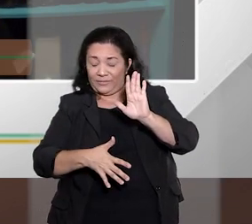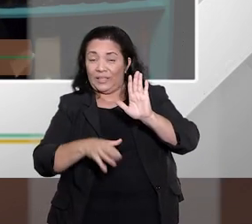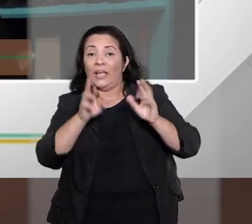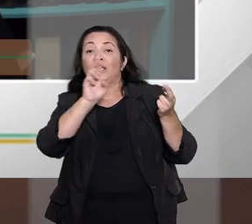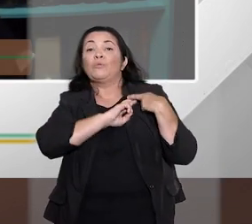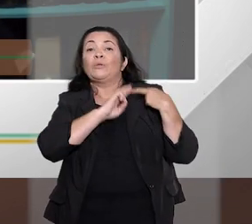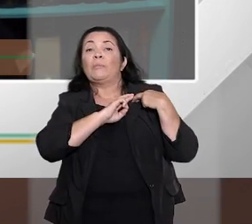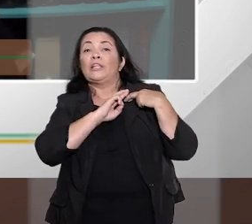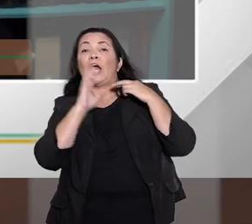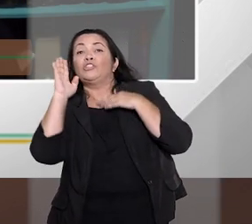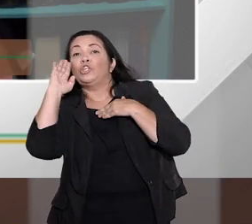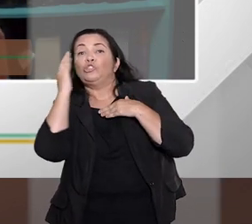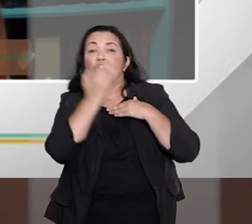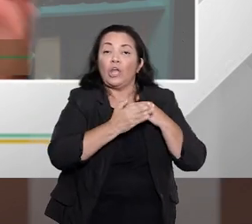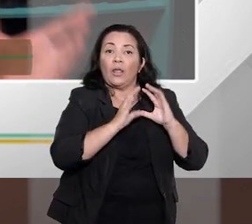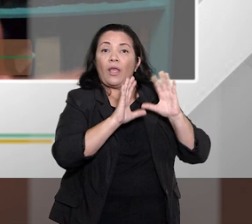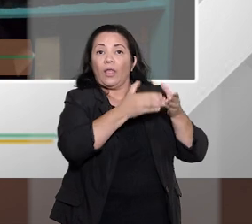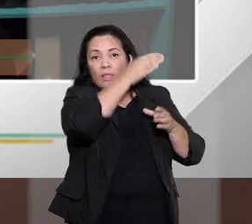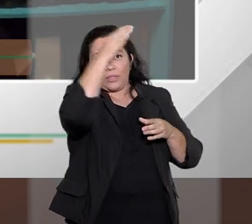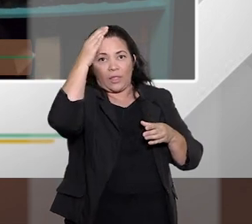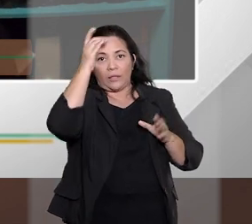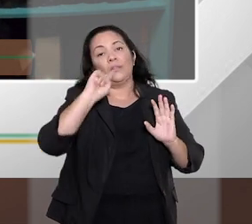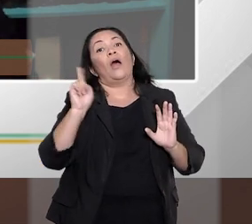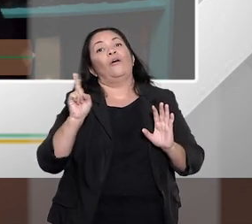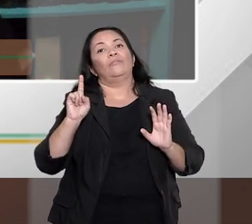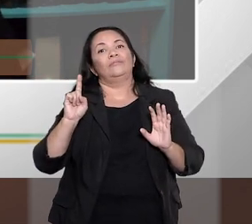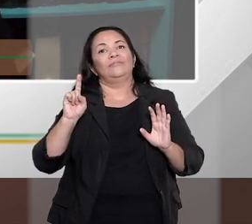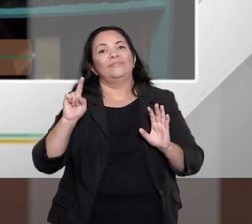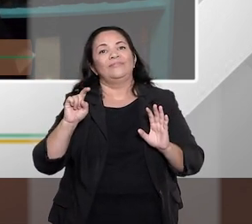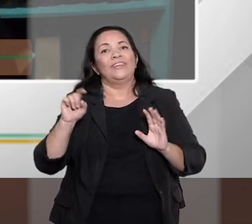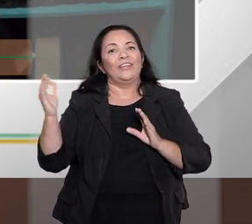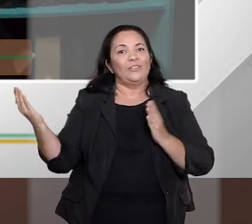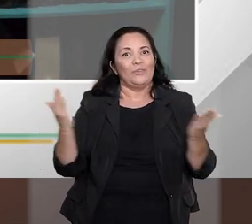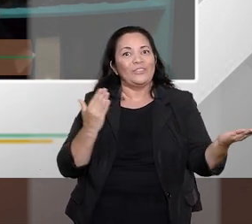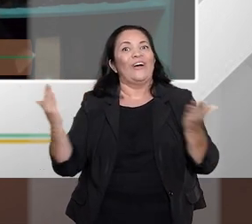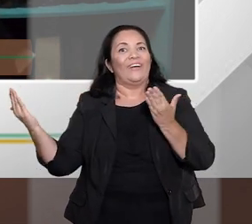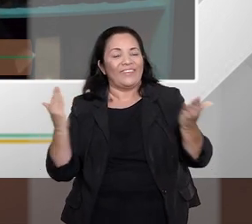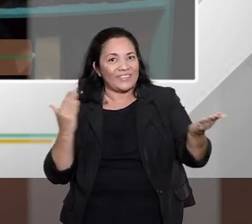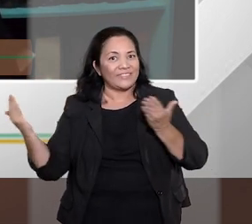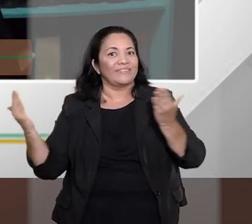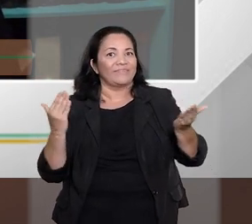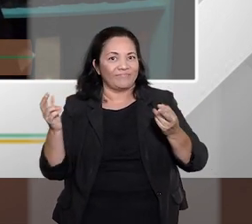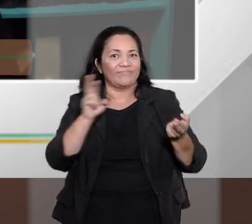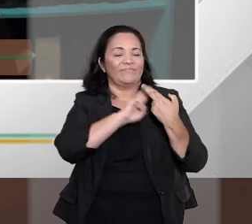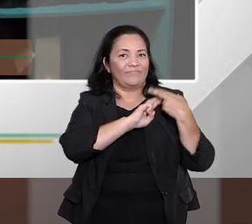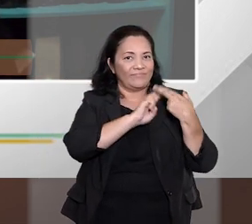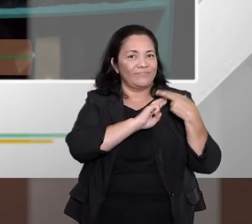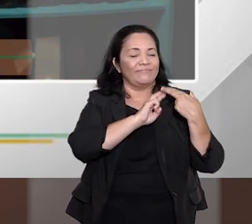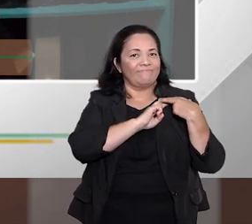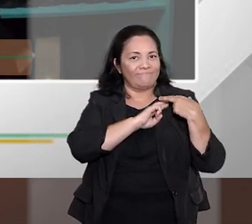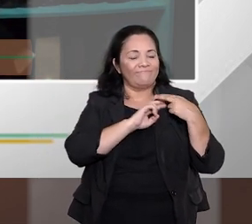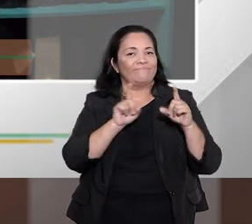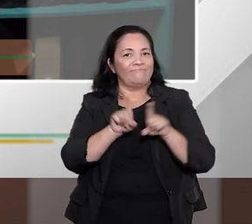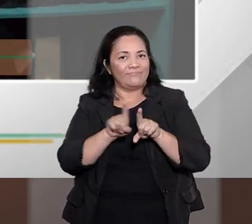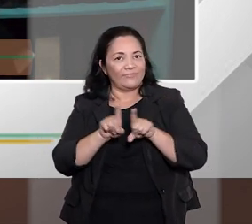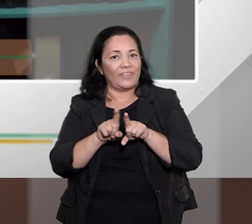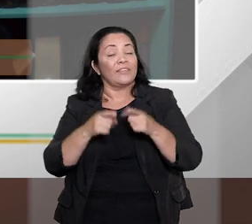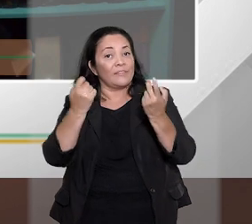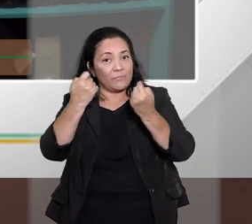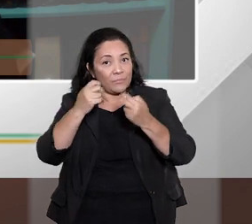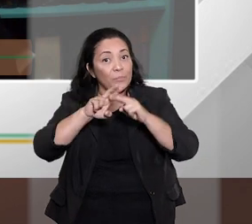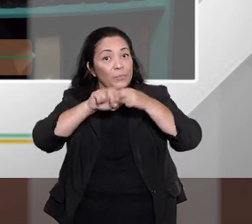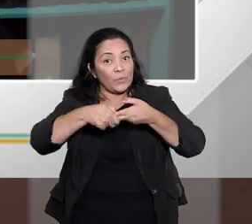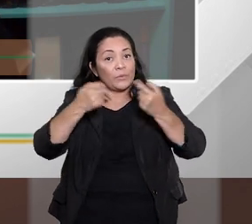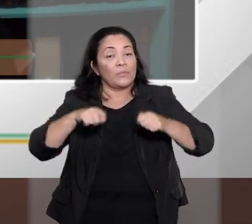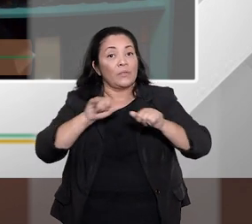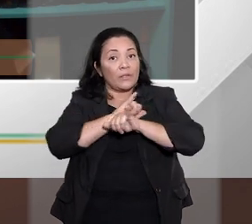consumidor, é uma obrigação compartilhada com o fornecedor e que para isso cada vez mais tem informações,